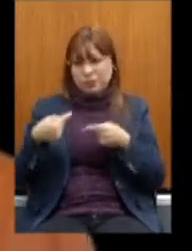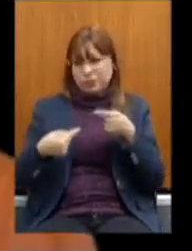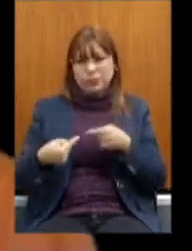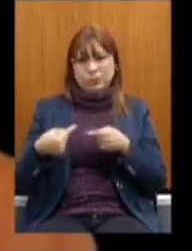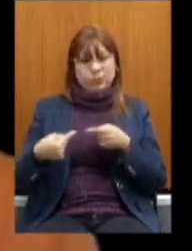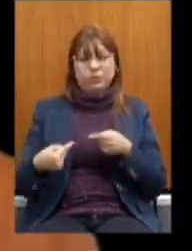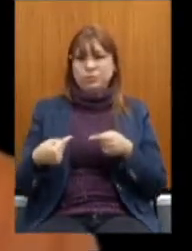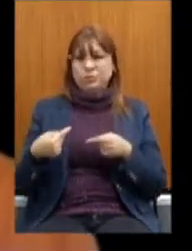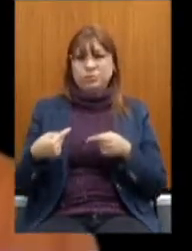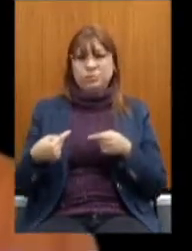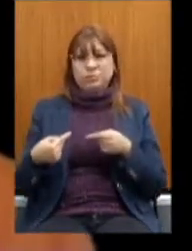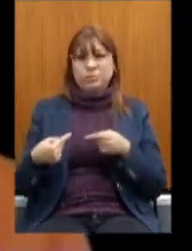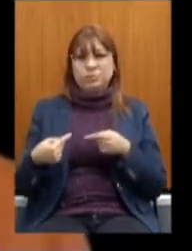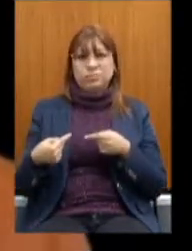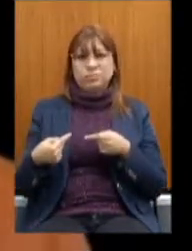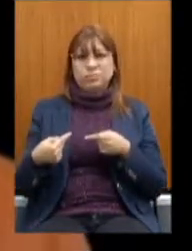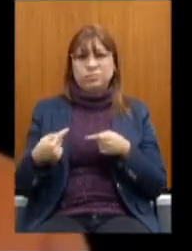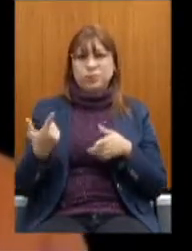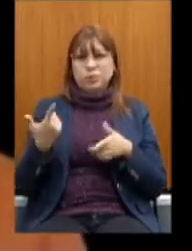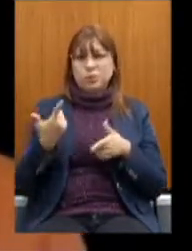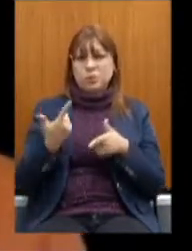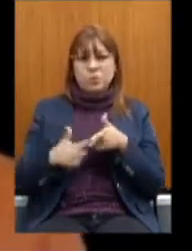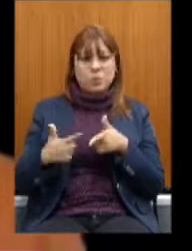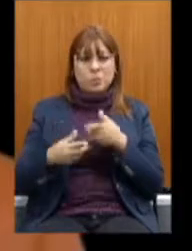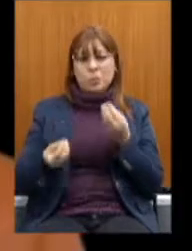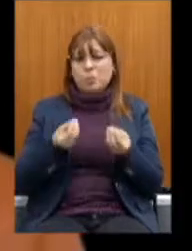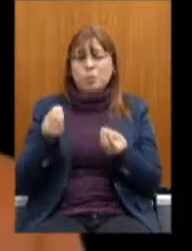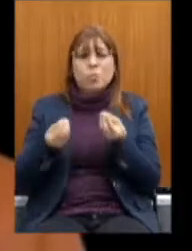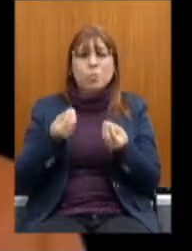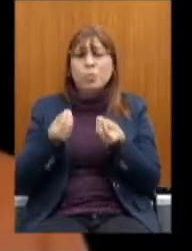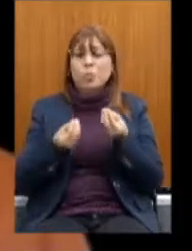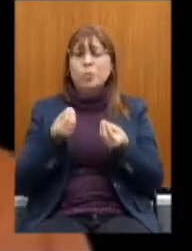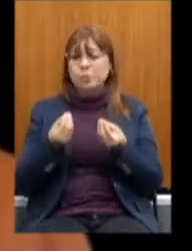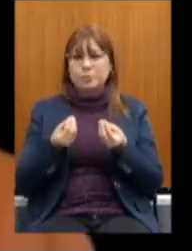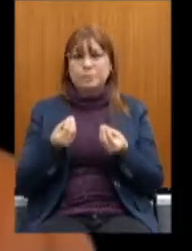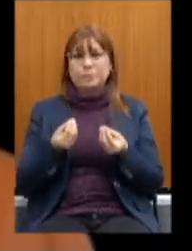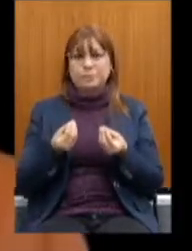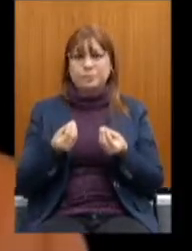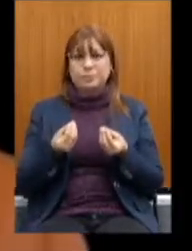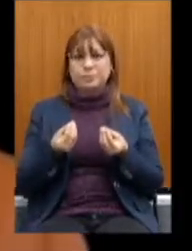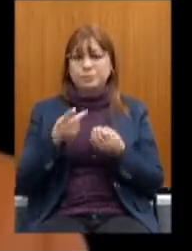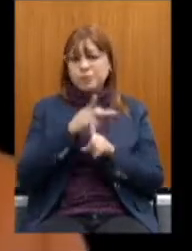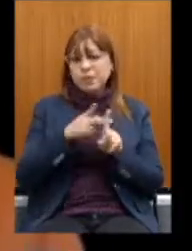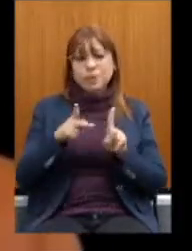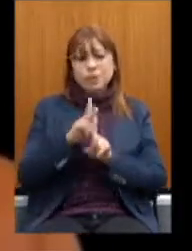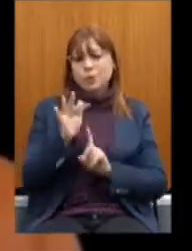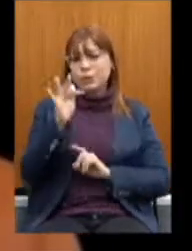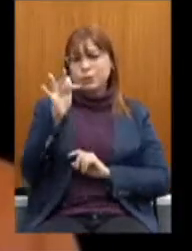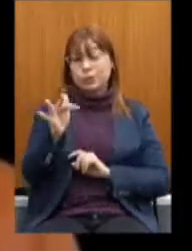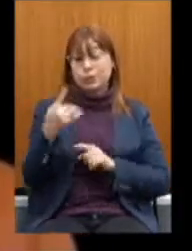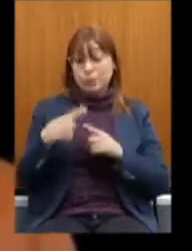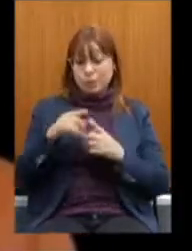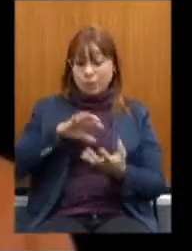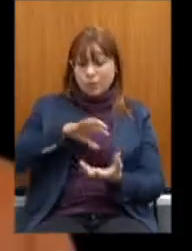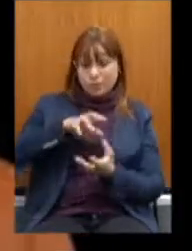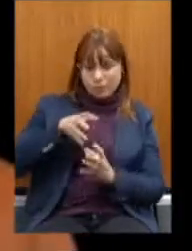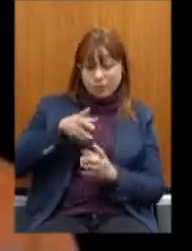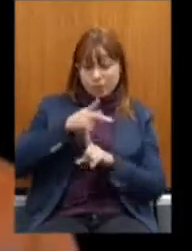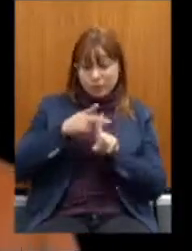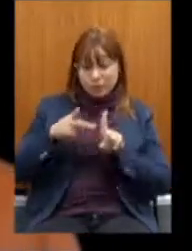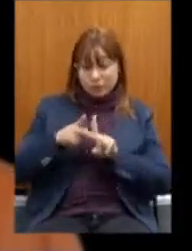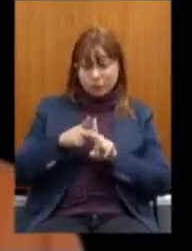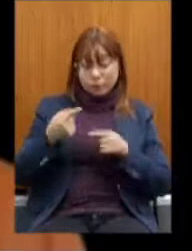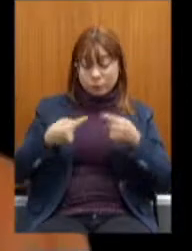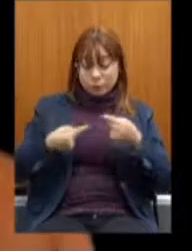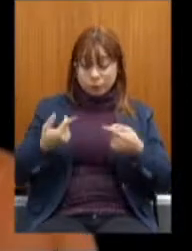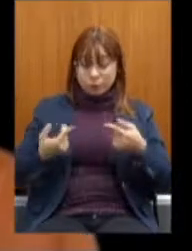O problema De como vai ser a nossa Previdência A reforma da Previdência sendo discutida Nesse